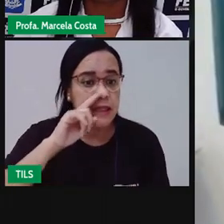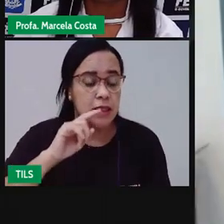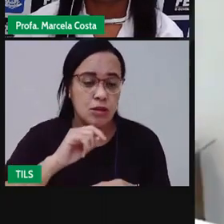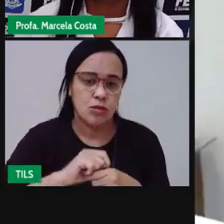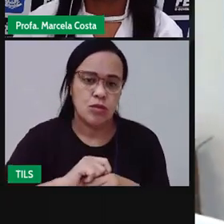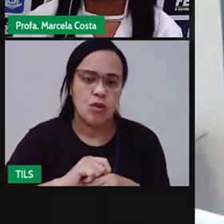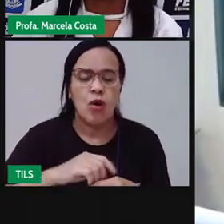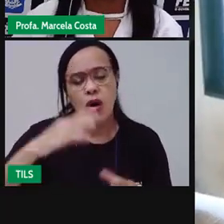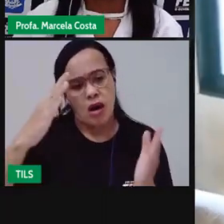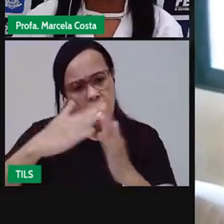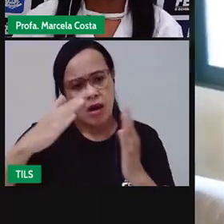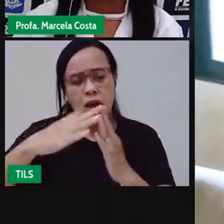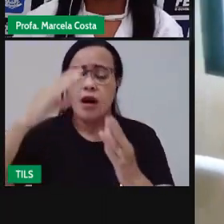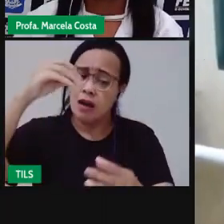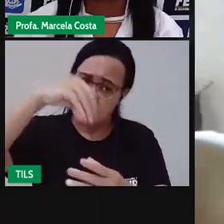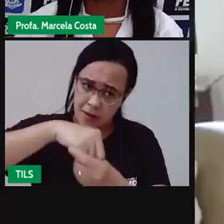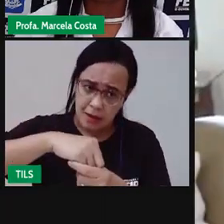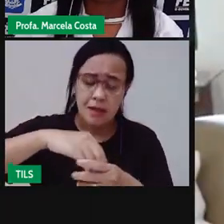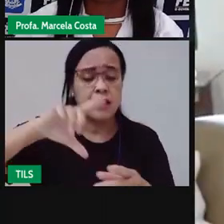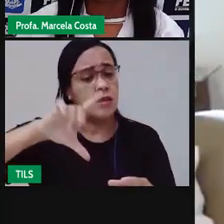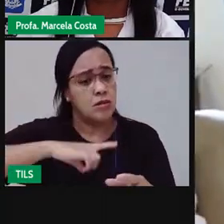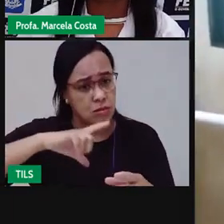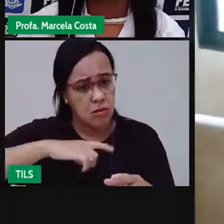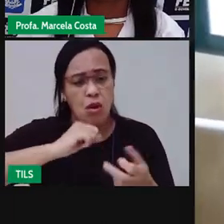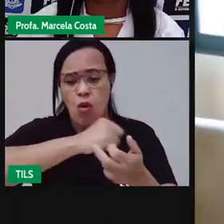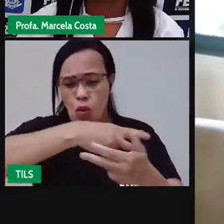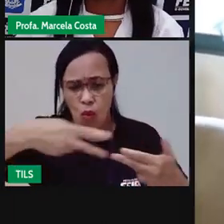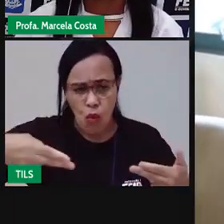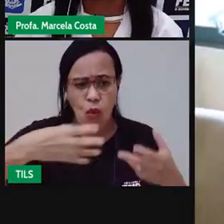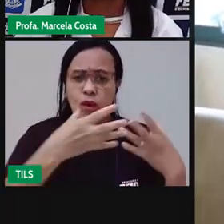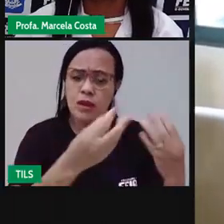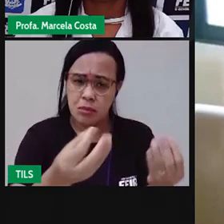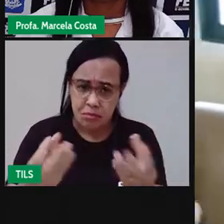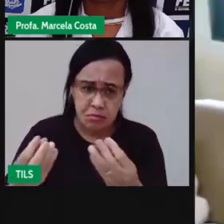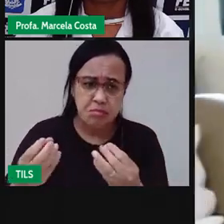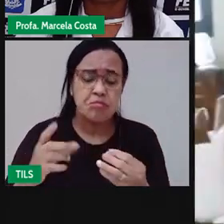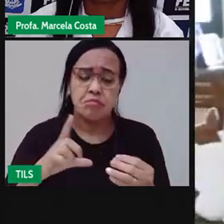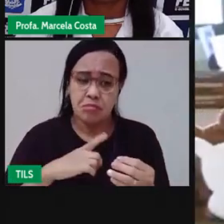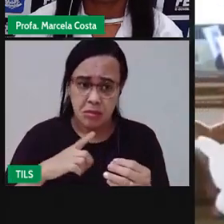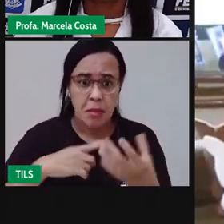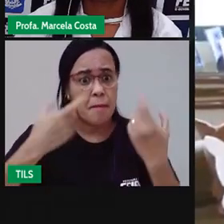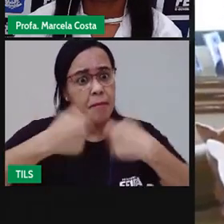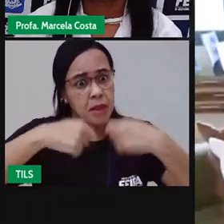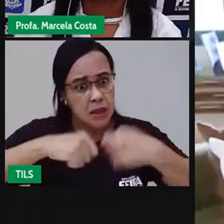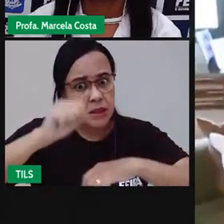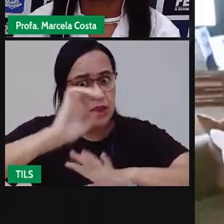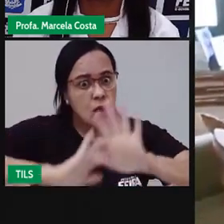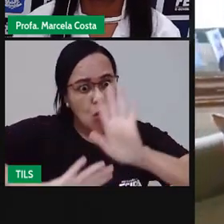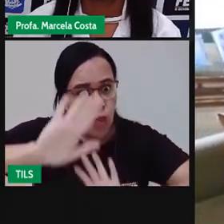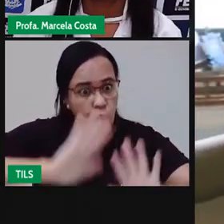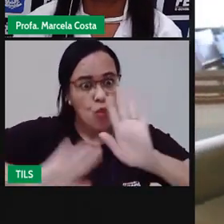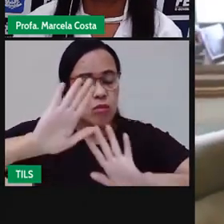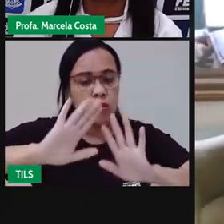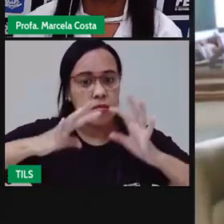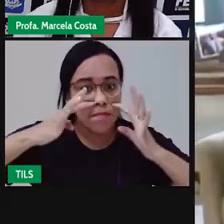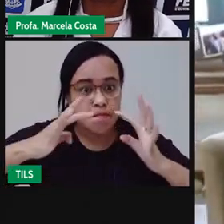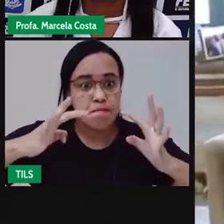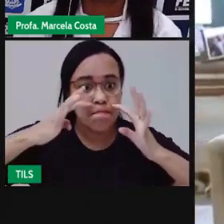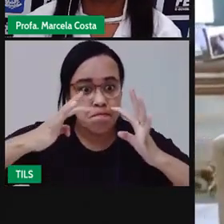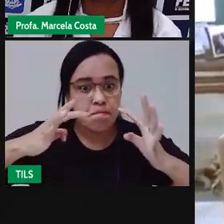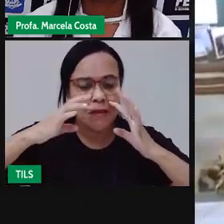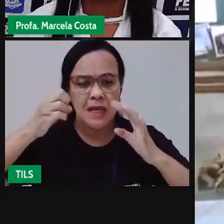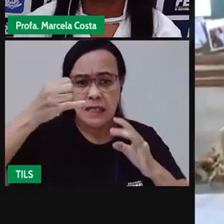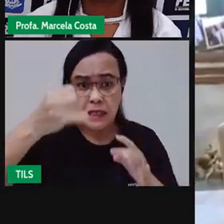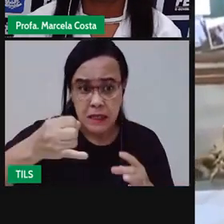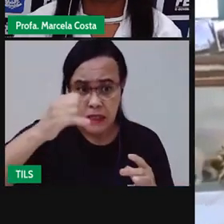vários acidentes, vários cuidados que você tem que tomar, principalmente quando você tem criança